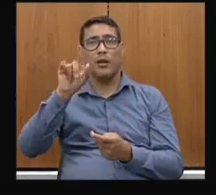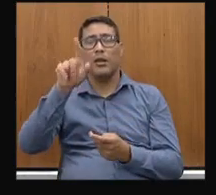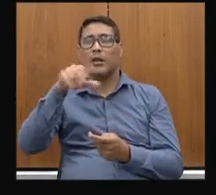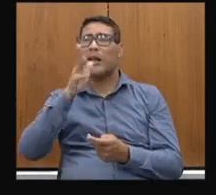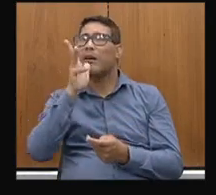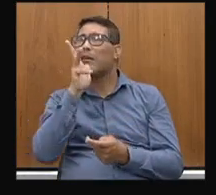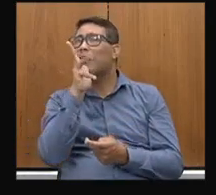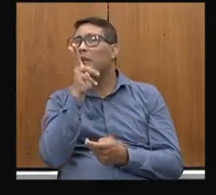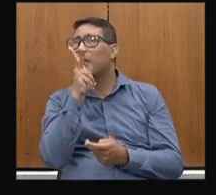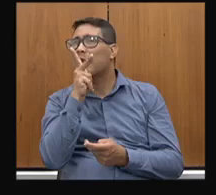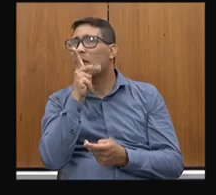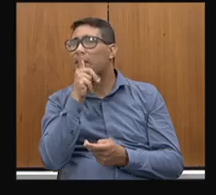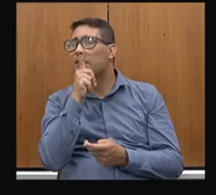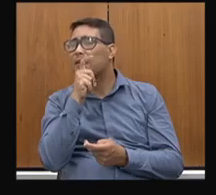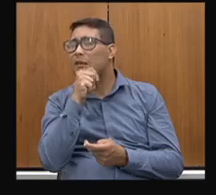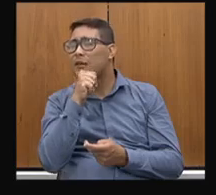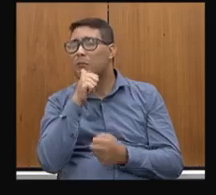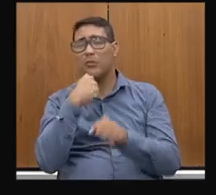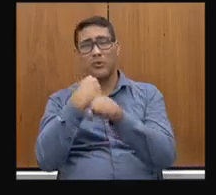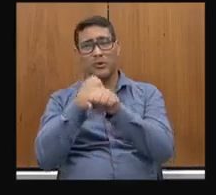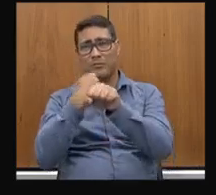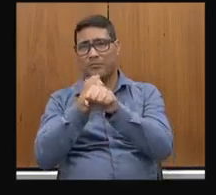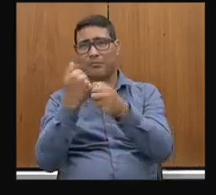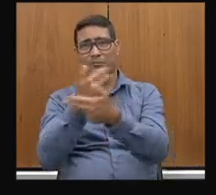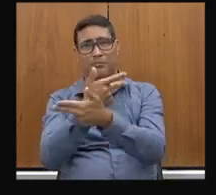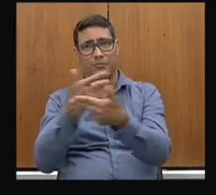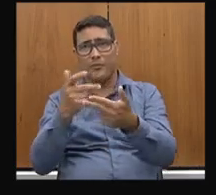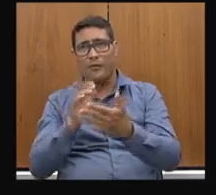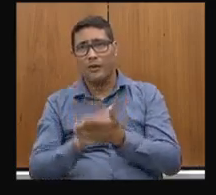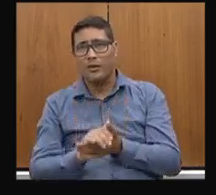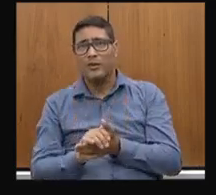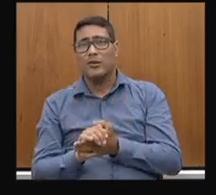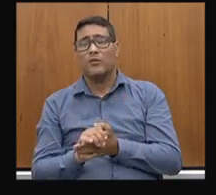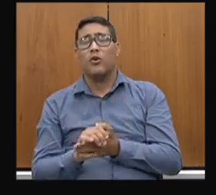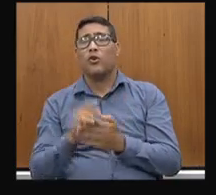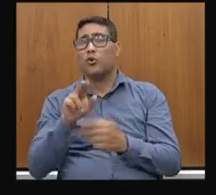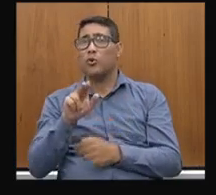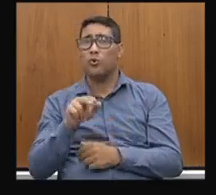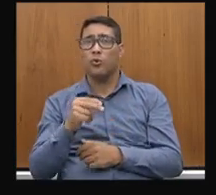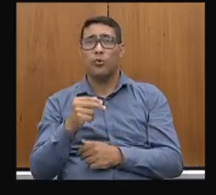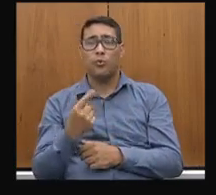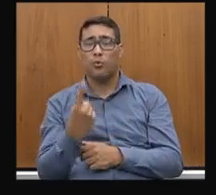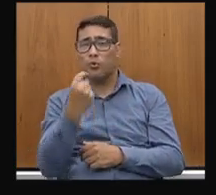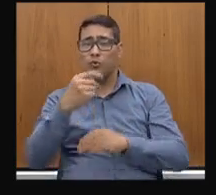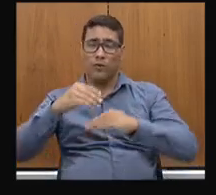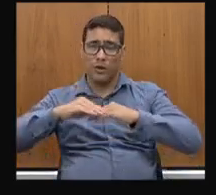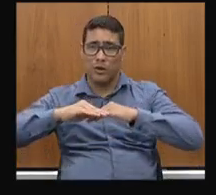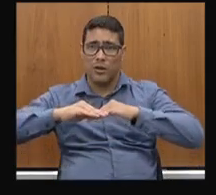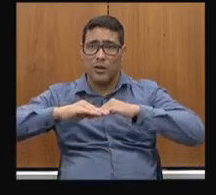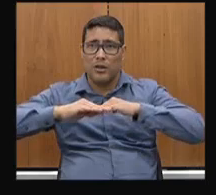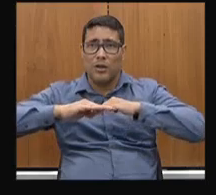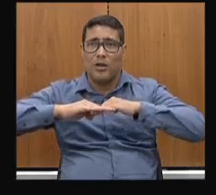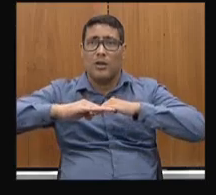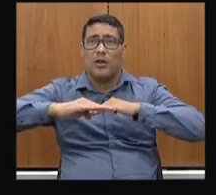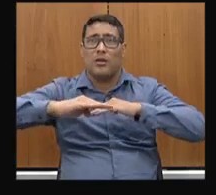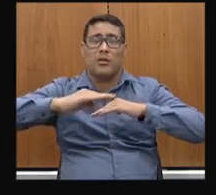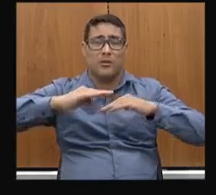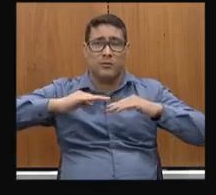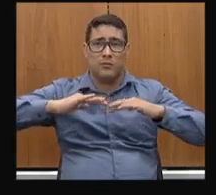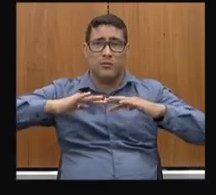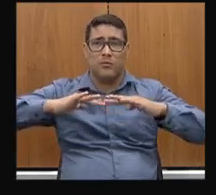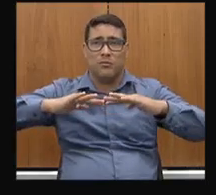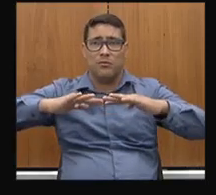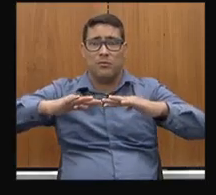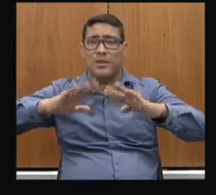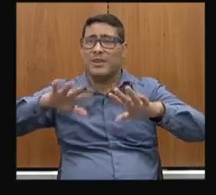obra que foi feita de Virgem da Lapa a Ixicatu que foi feita no governo passado, foi o único asfaltamento real que foi feito no Vale de Jequitinhonha e que está